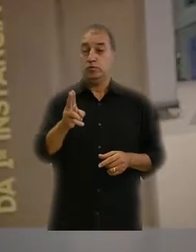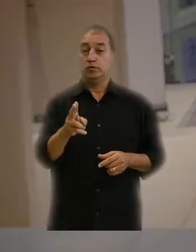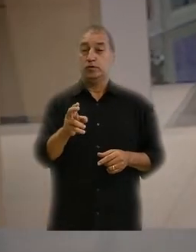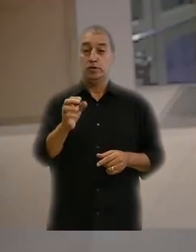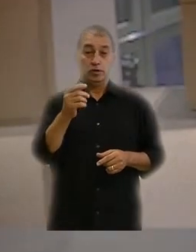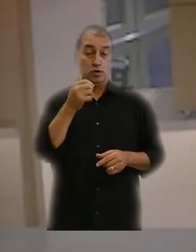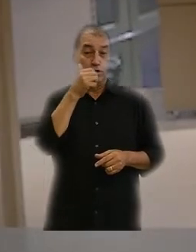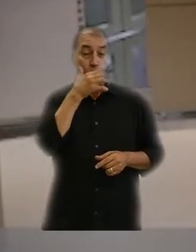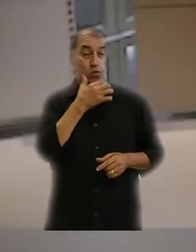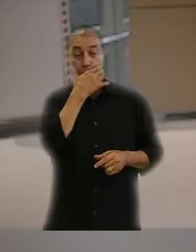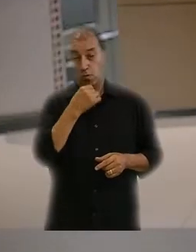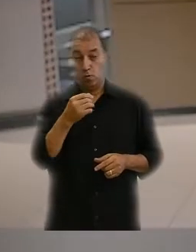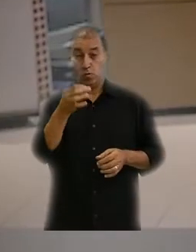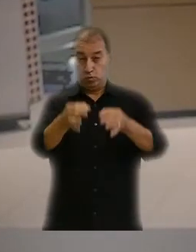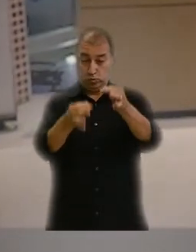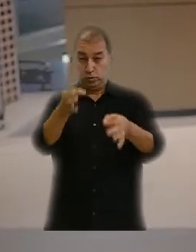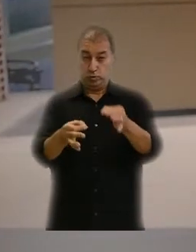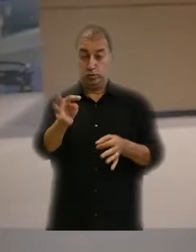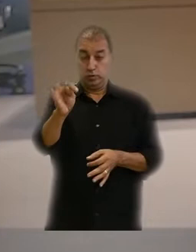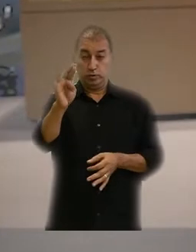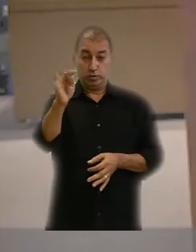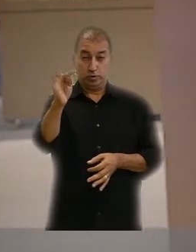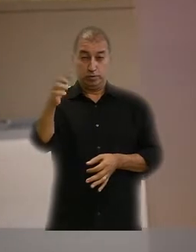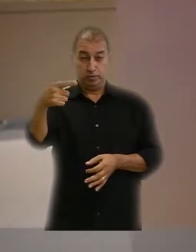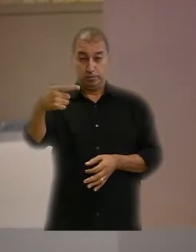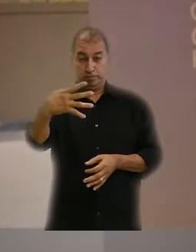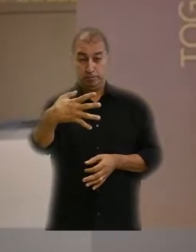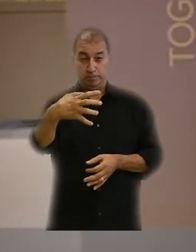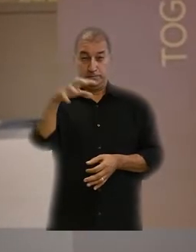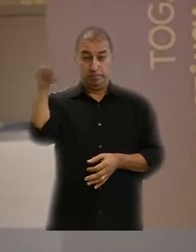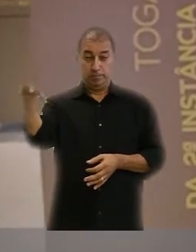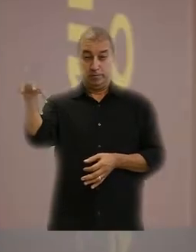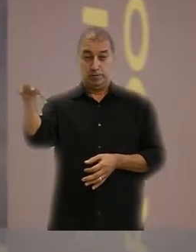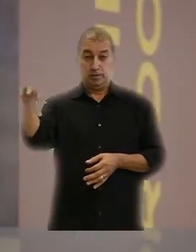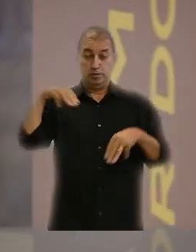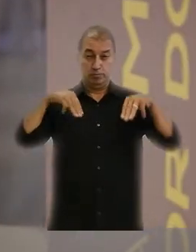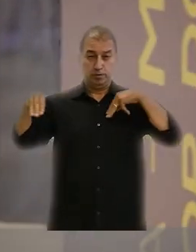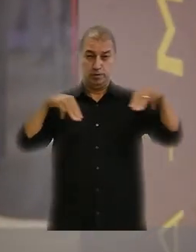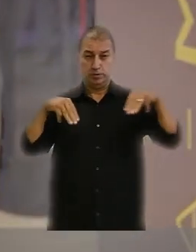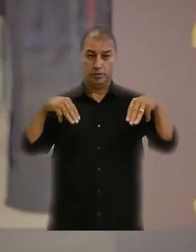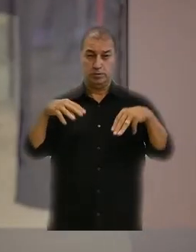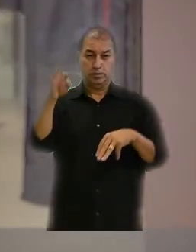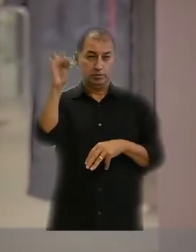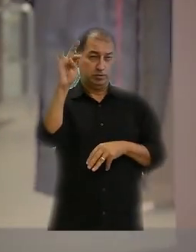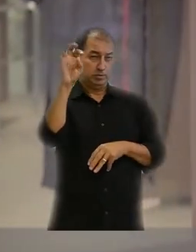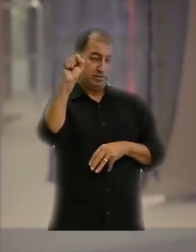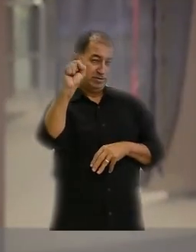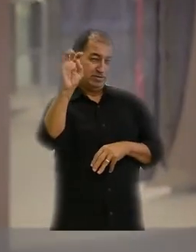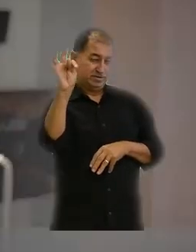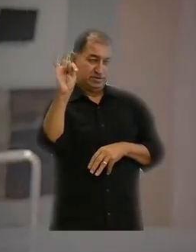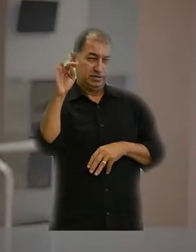Trabalho por juízes e desembargadores do TRT da 24ª Região, ministros do Tribunal Superior do